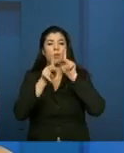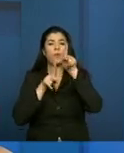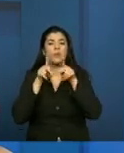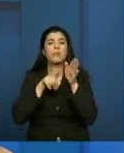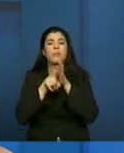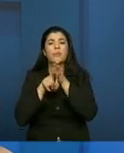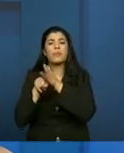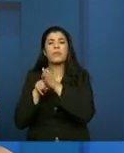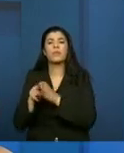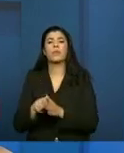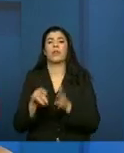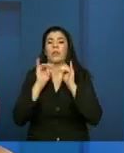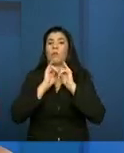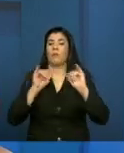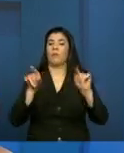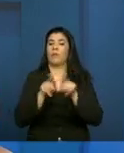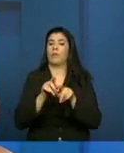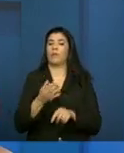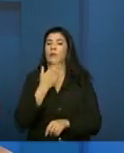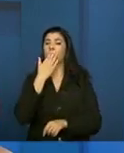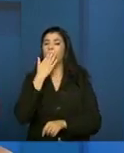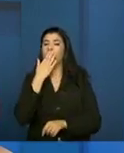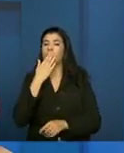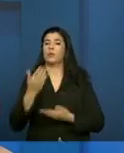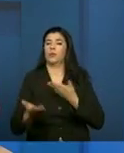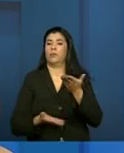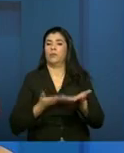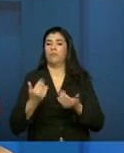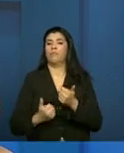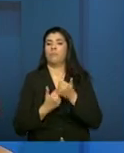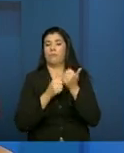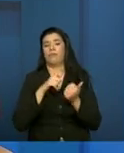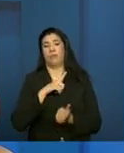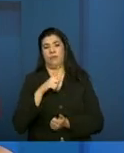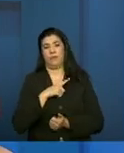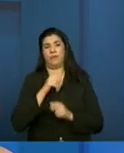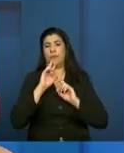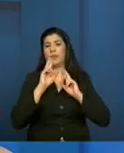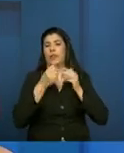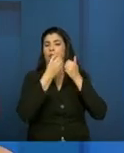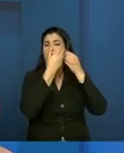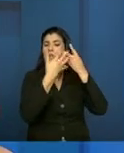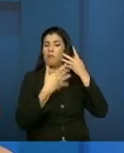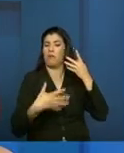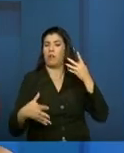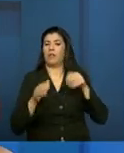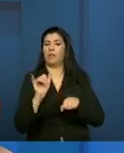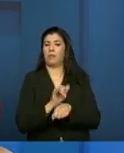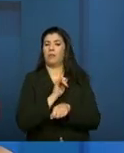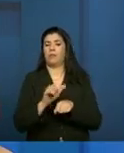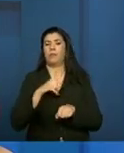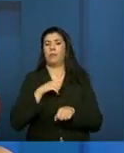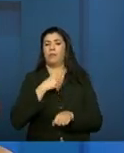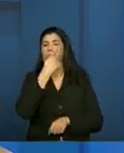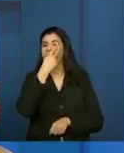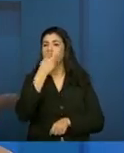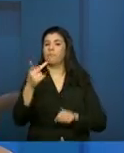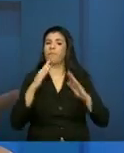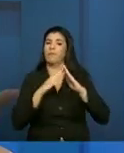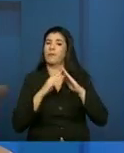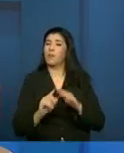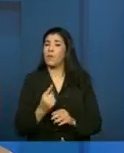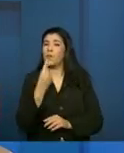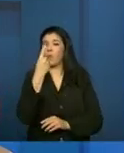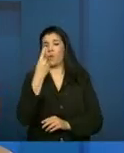informa quais são os serviços que ele oferta. Então, assim, existem várias estratégias para a buscativa. A visita domiciliar é apenas